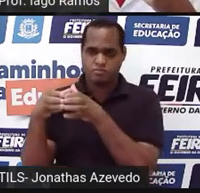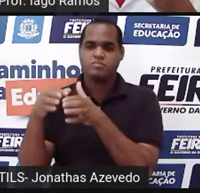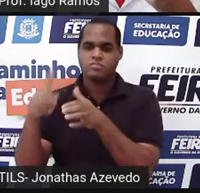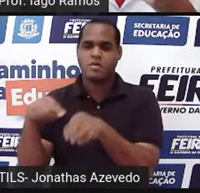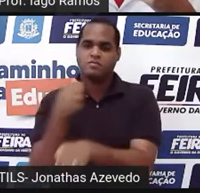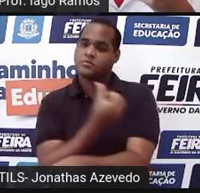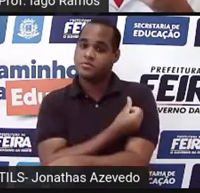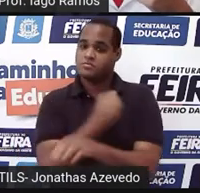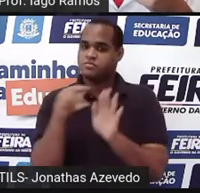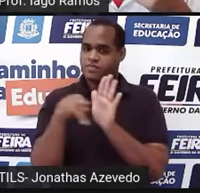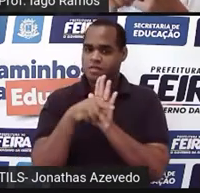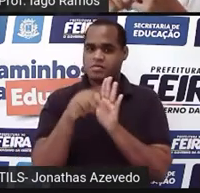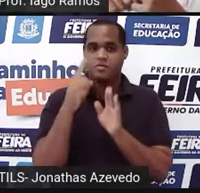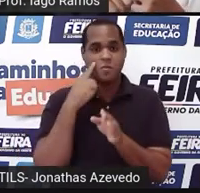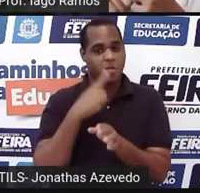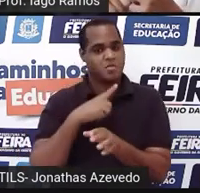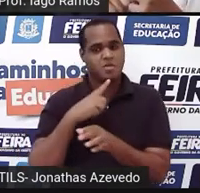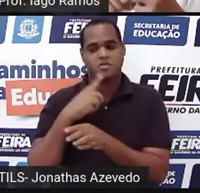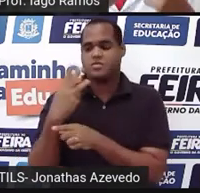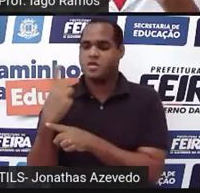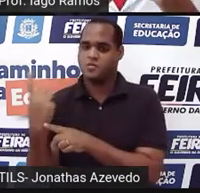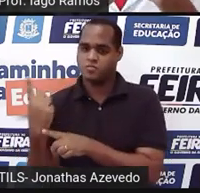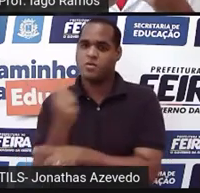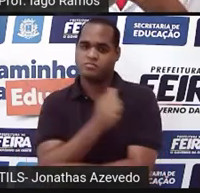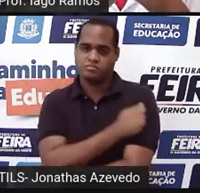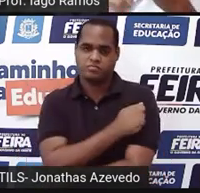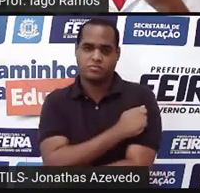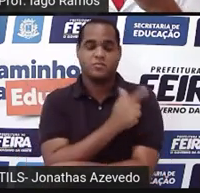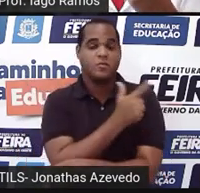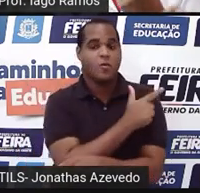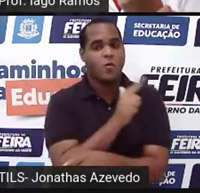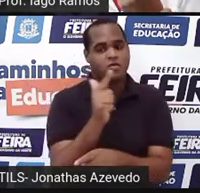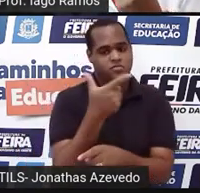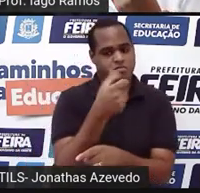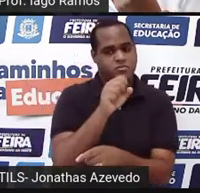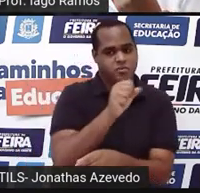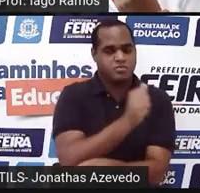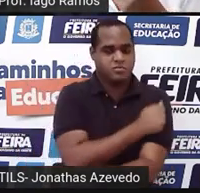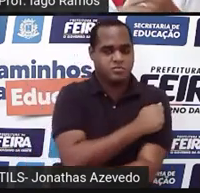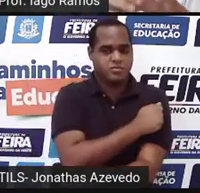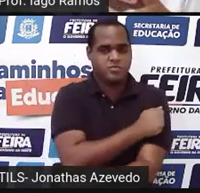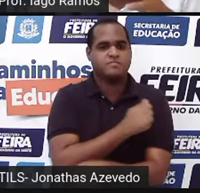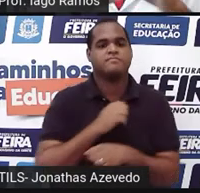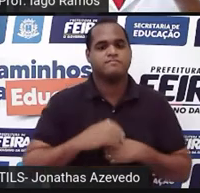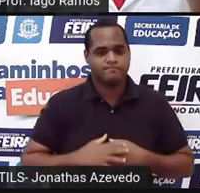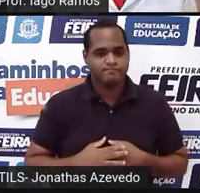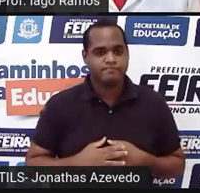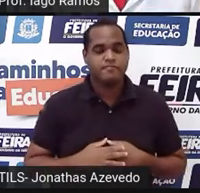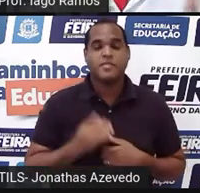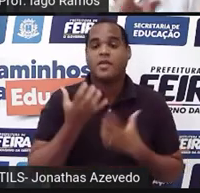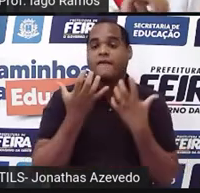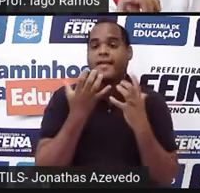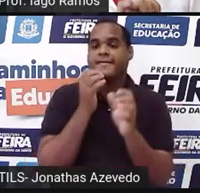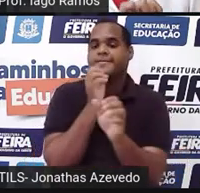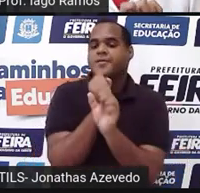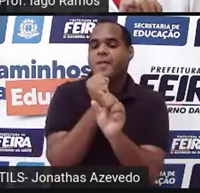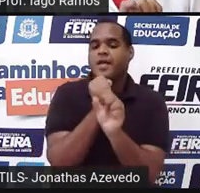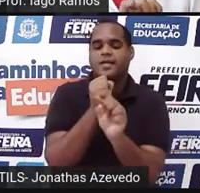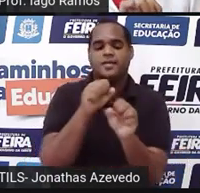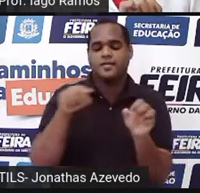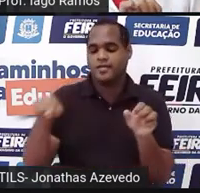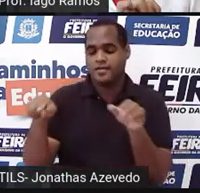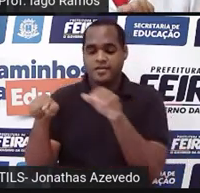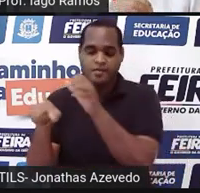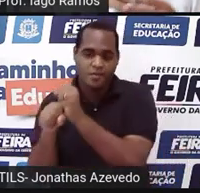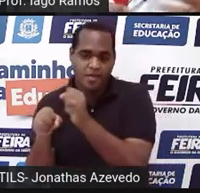Em uma turma, há 31 estudantes. Na outra, tem 28. E aí, a gente quer saber quantos estudantes